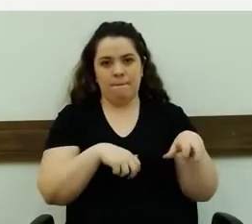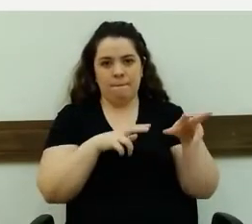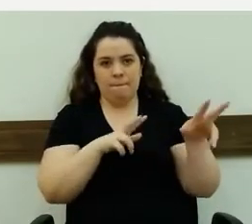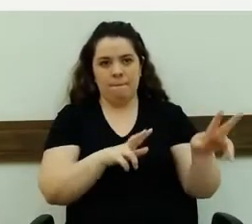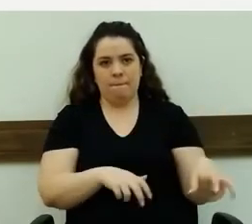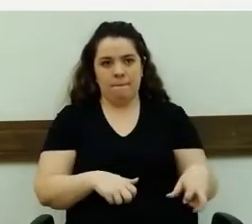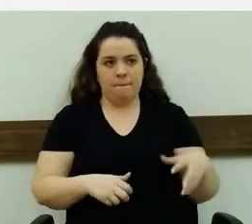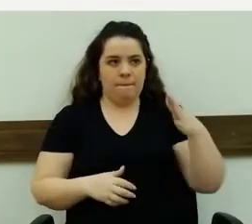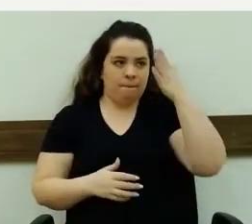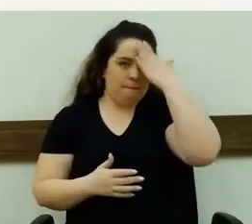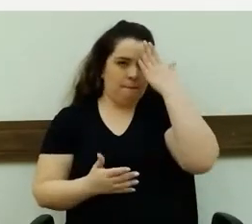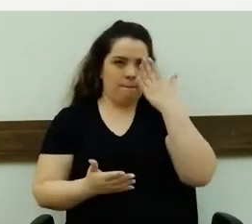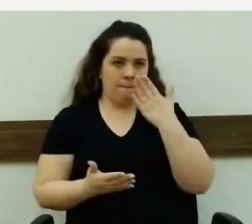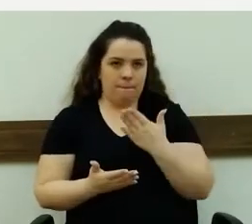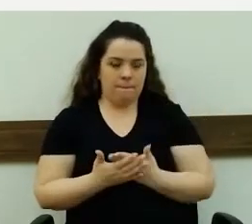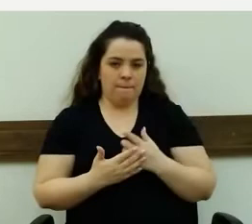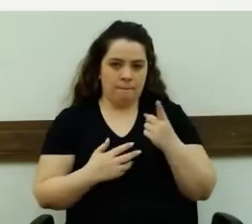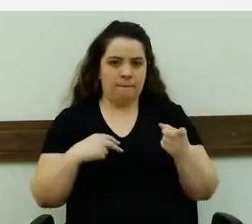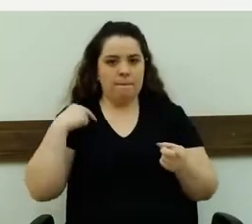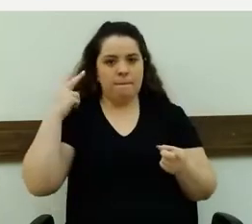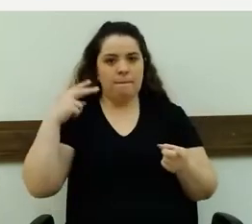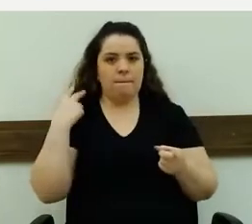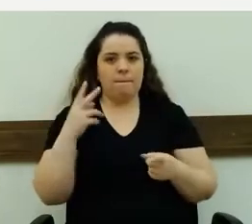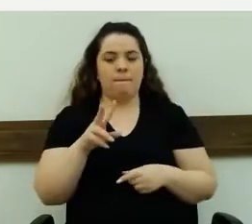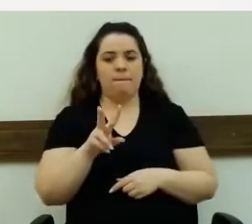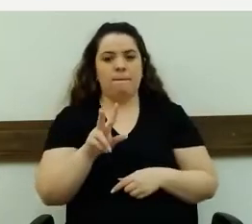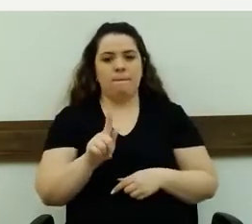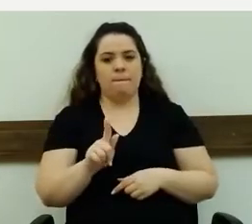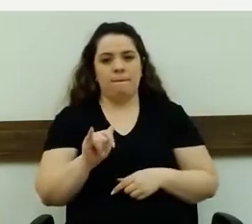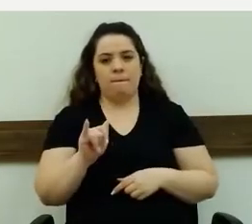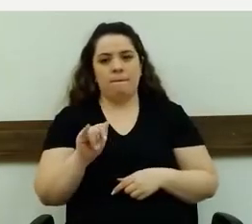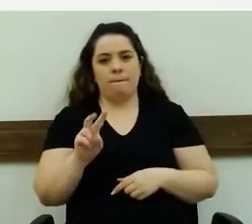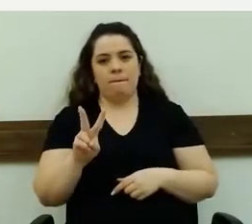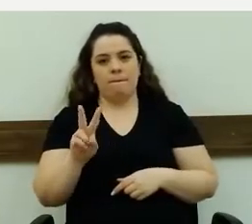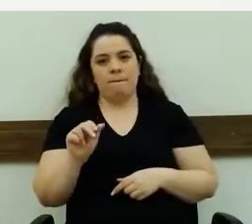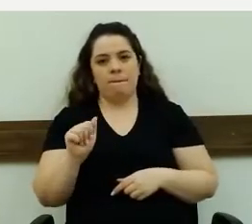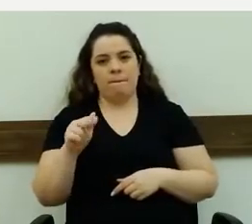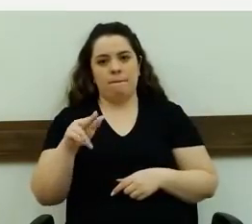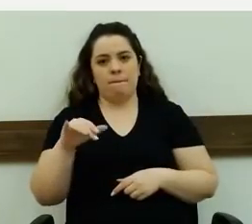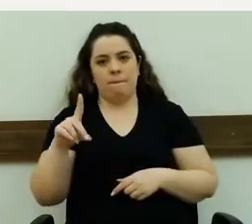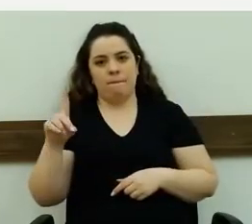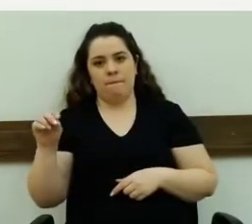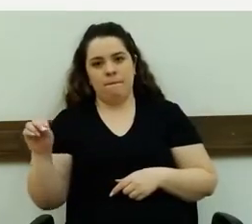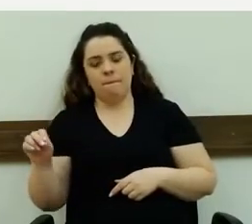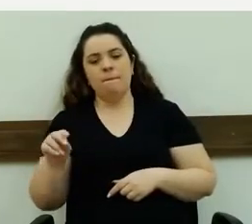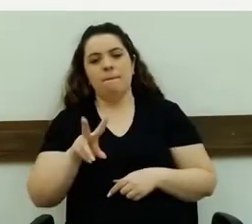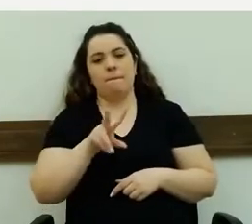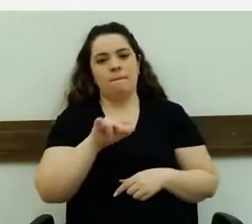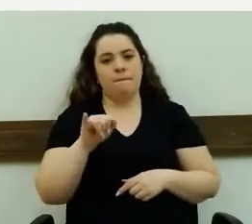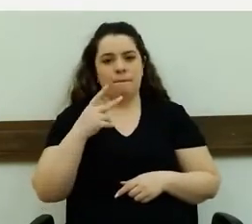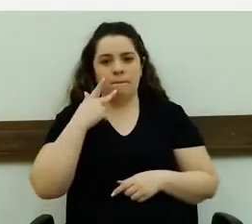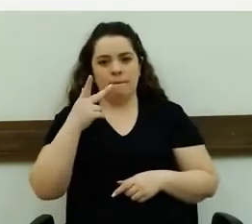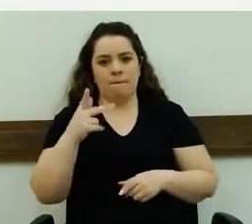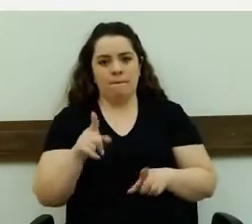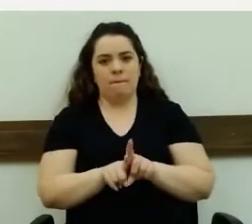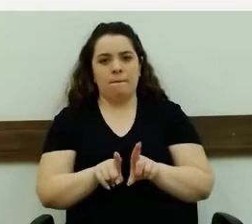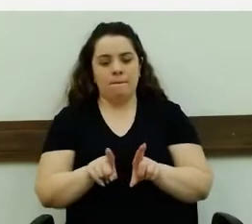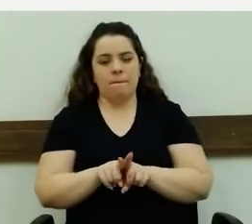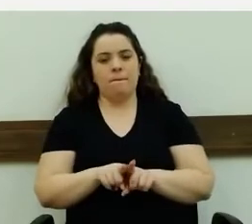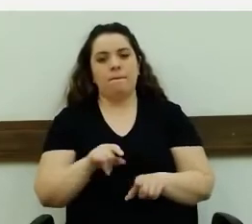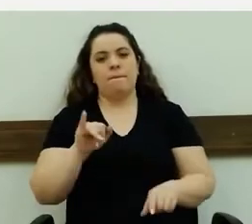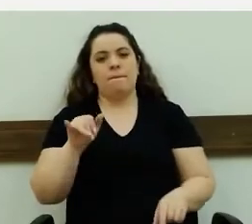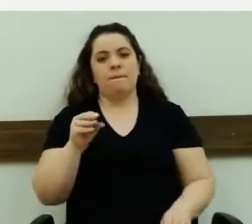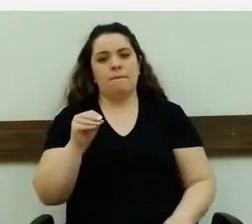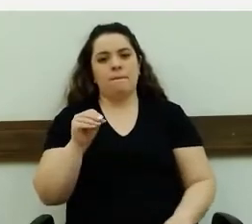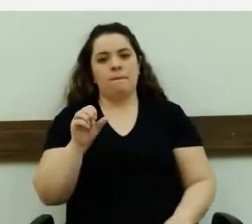palavra, o vereador Gilvanildo também, a vereadora Karina esteve presente, o vereador José Sirineu